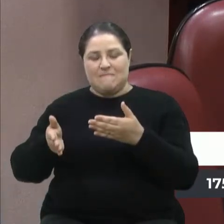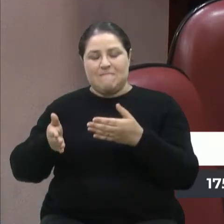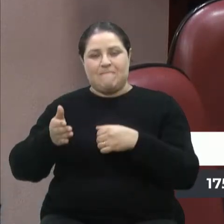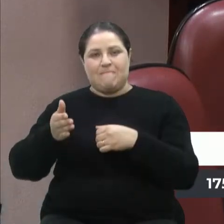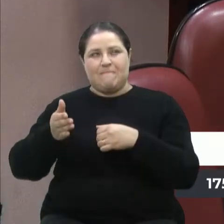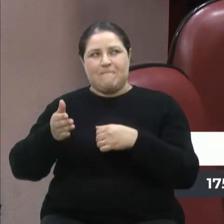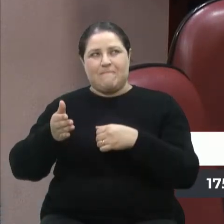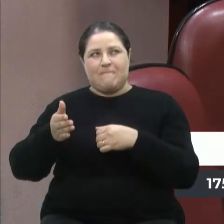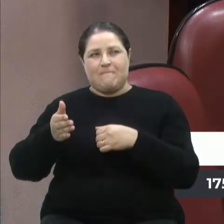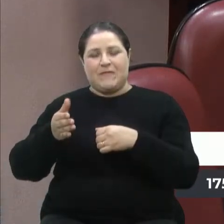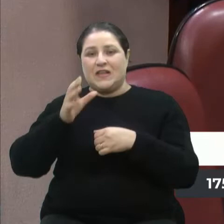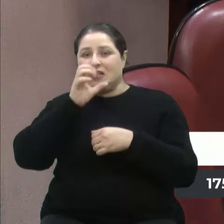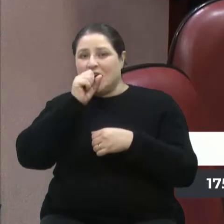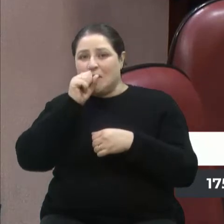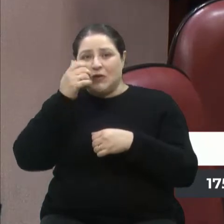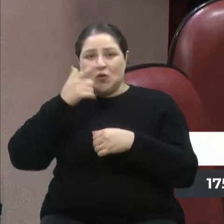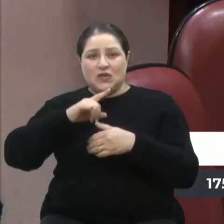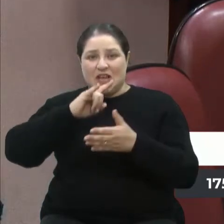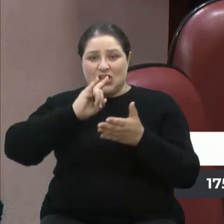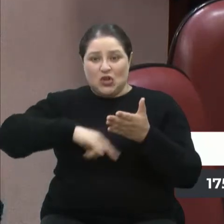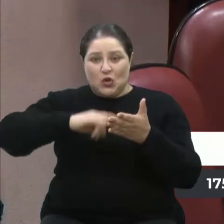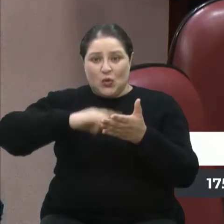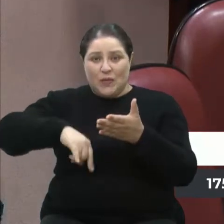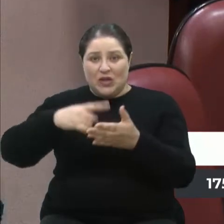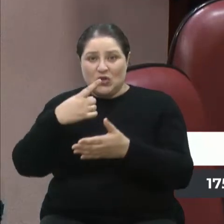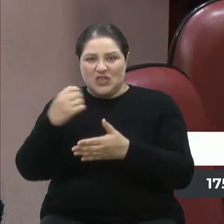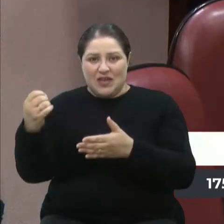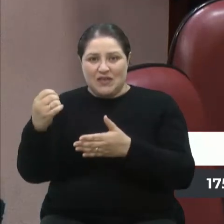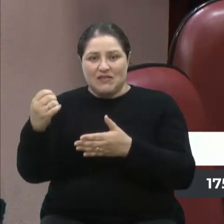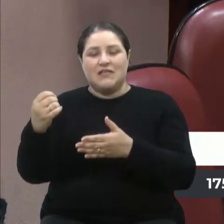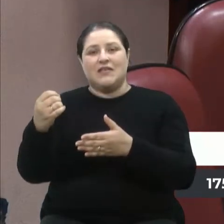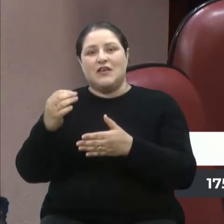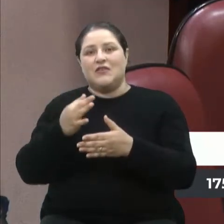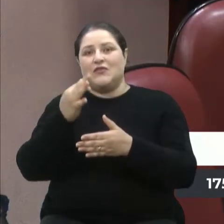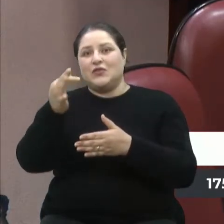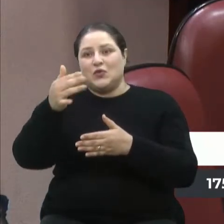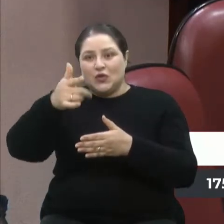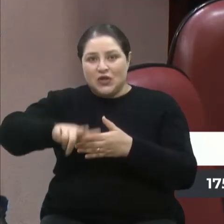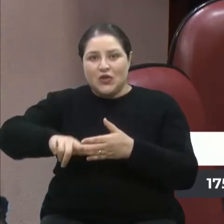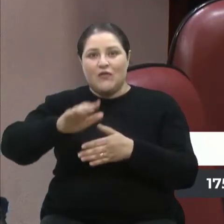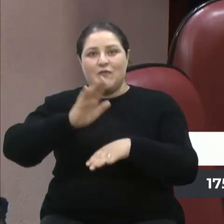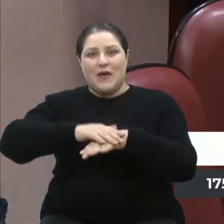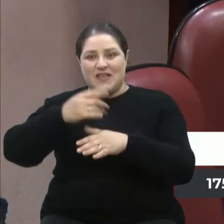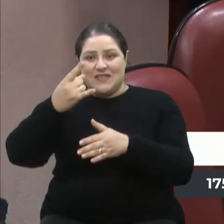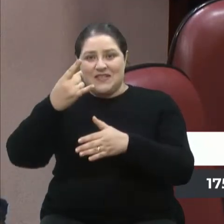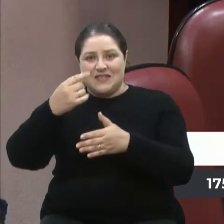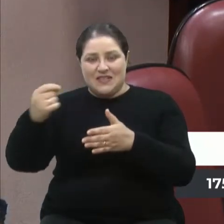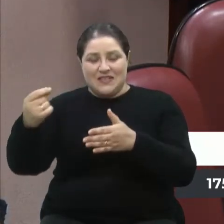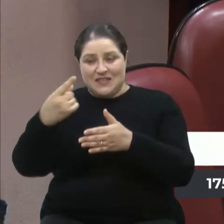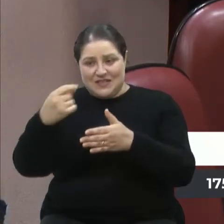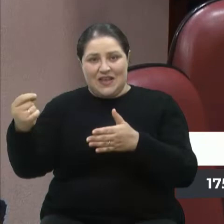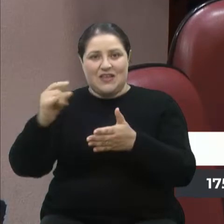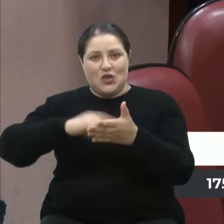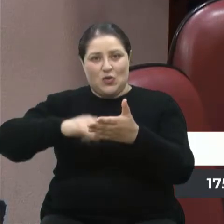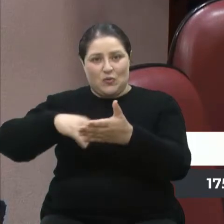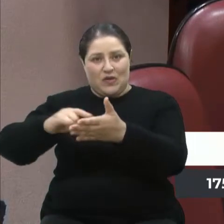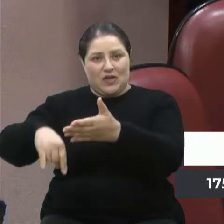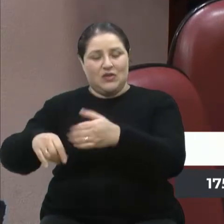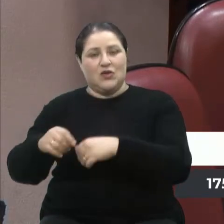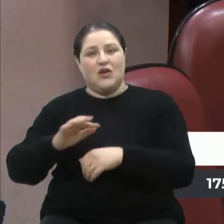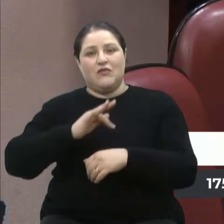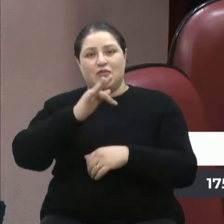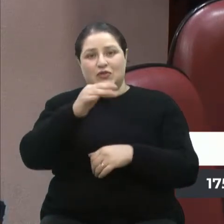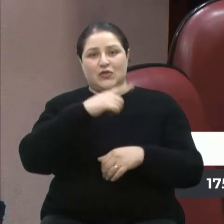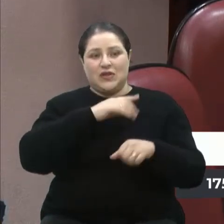cem vereador D'Ambrosa. Depois, logo ali adiante, loteamento conquista. Então, é muito gratificante poder estar ali, ver a